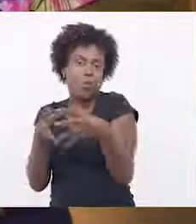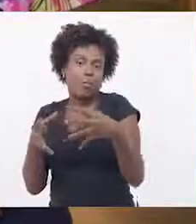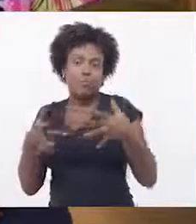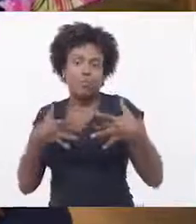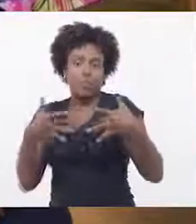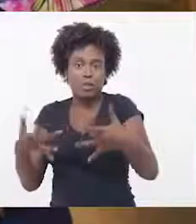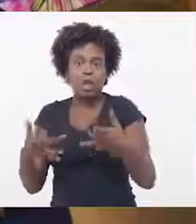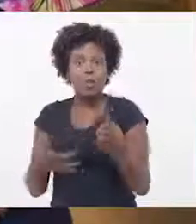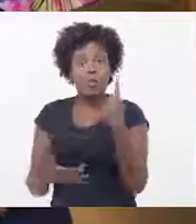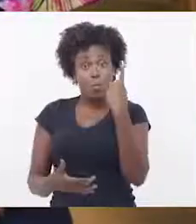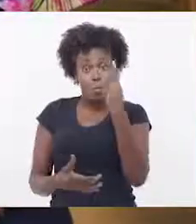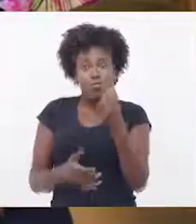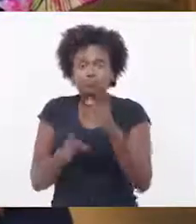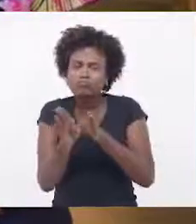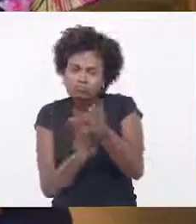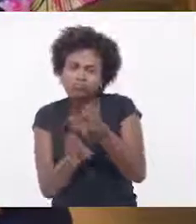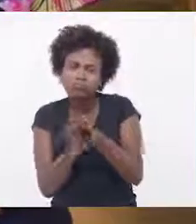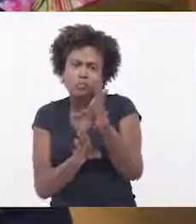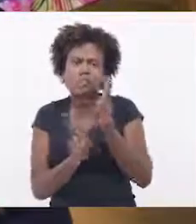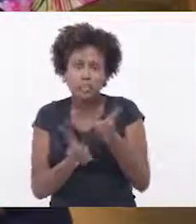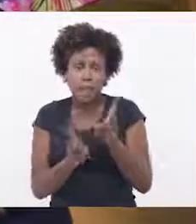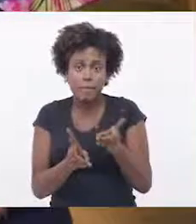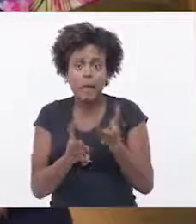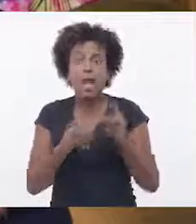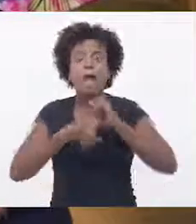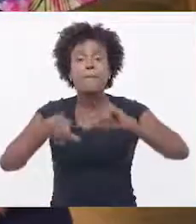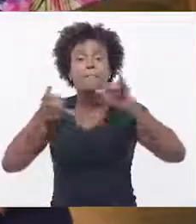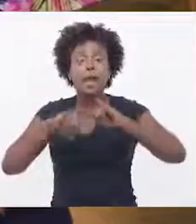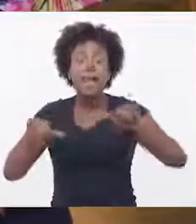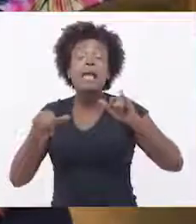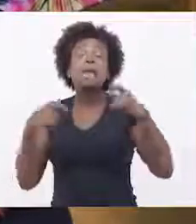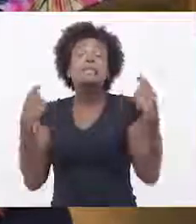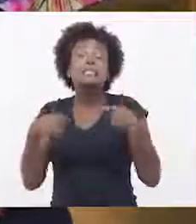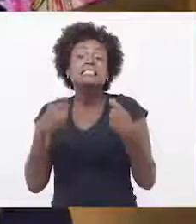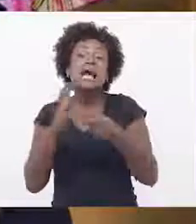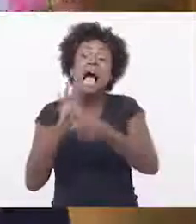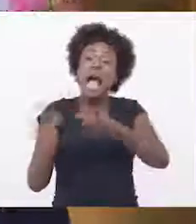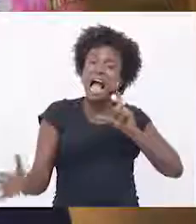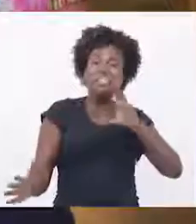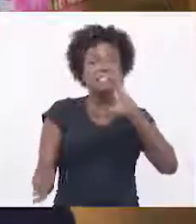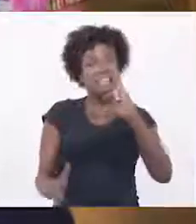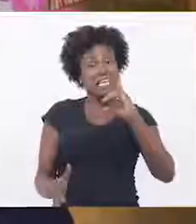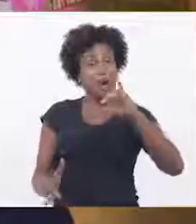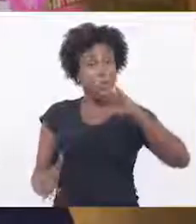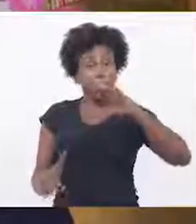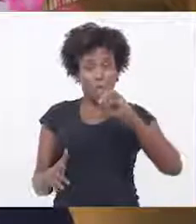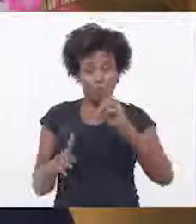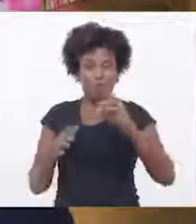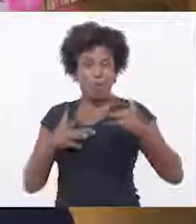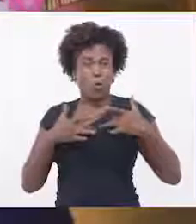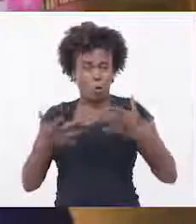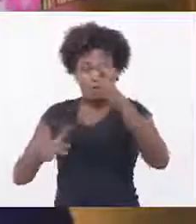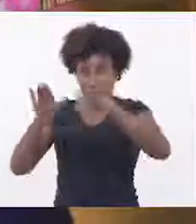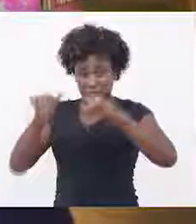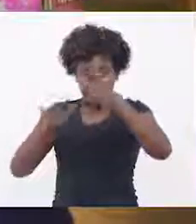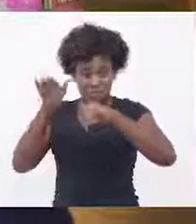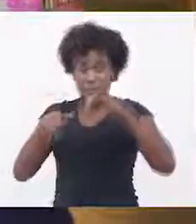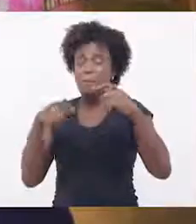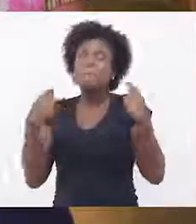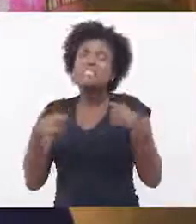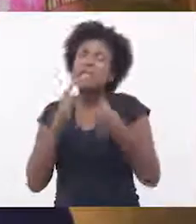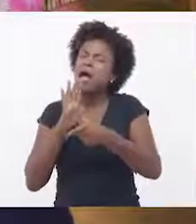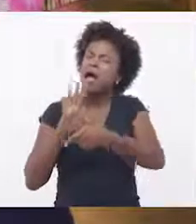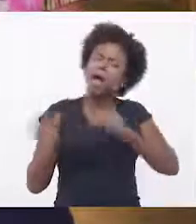o WhatsApp, e-mail, e qual vai ser a cobrança e as metas esperadas de cada grupo de voluntários. Uma coisa que a gente recomenda para as campanhas é que elas